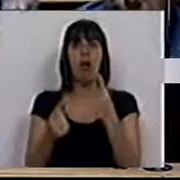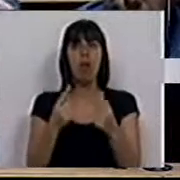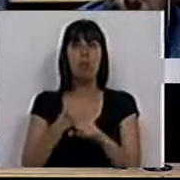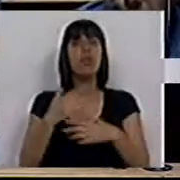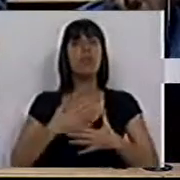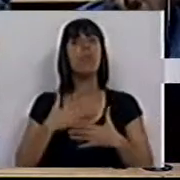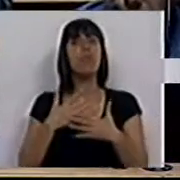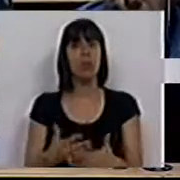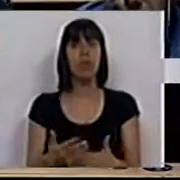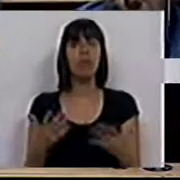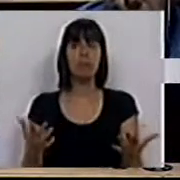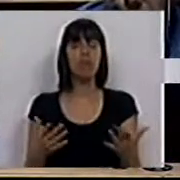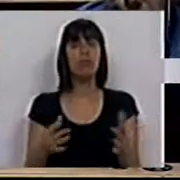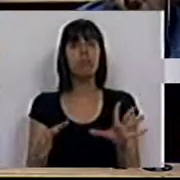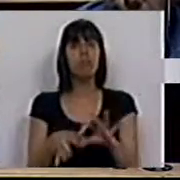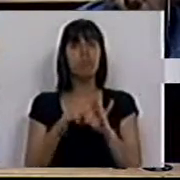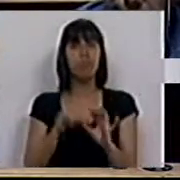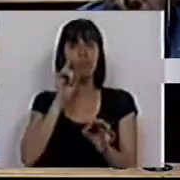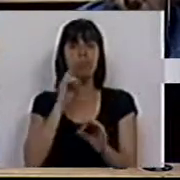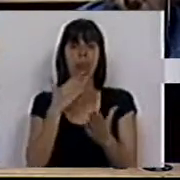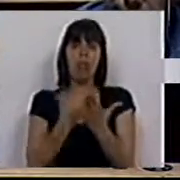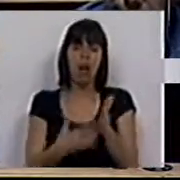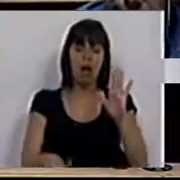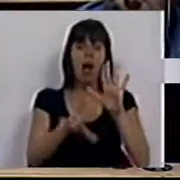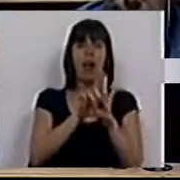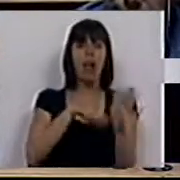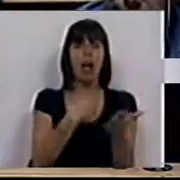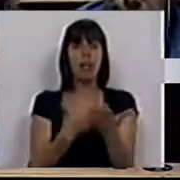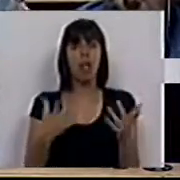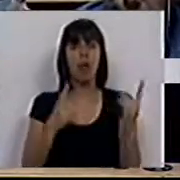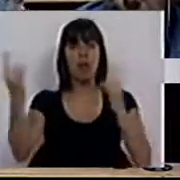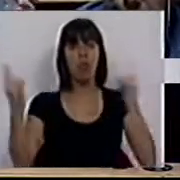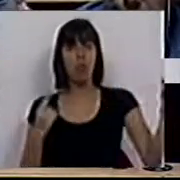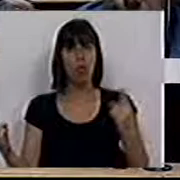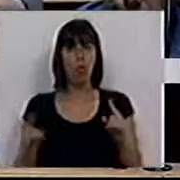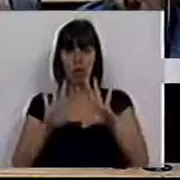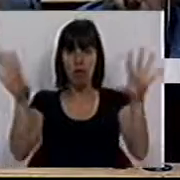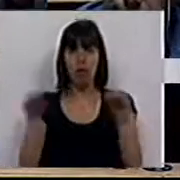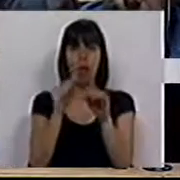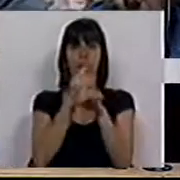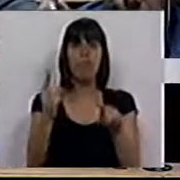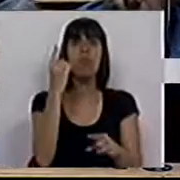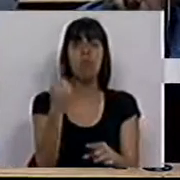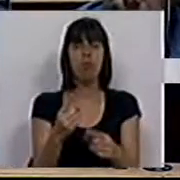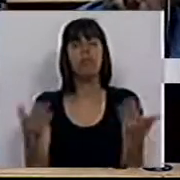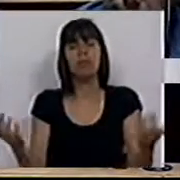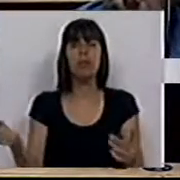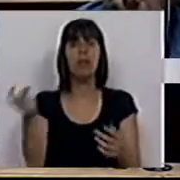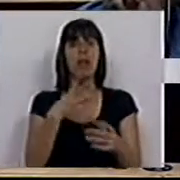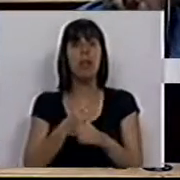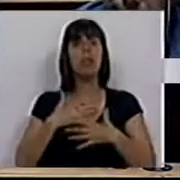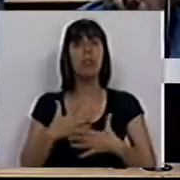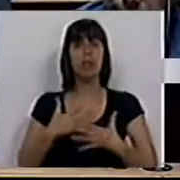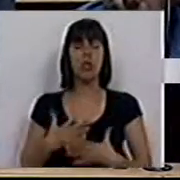das profissões e consolidar a legislação que até agora estava dispersa acerca também de uma série de